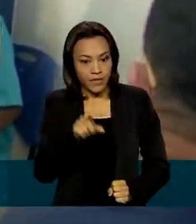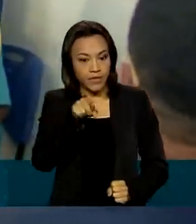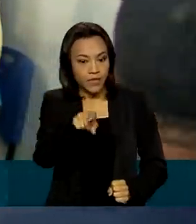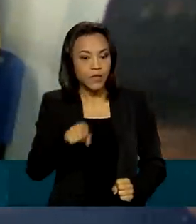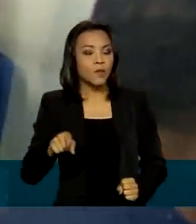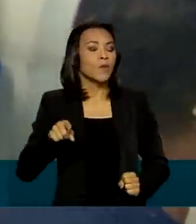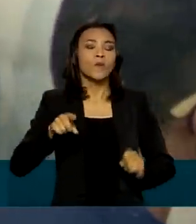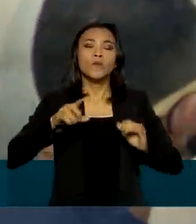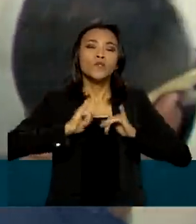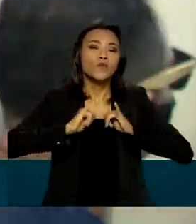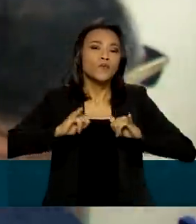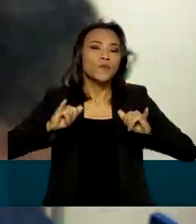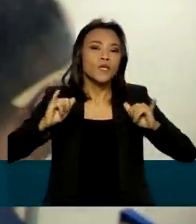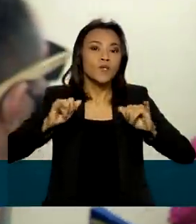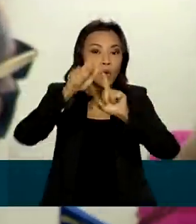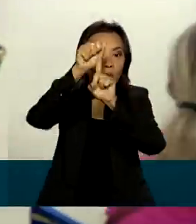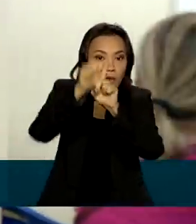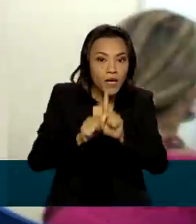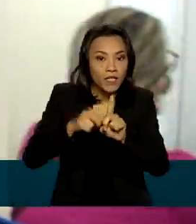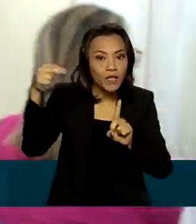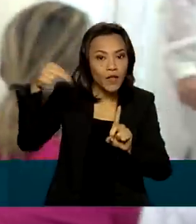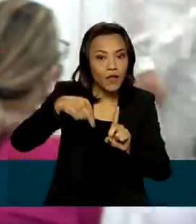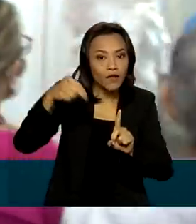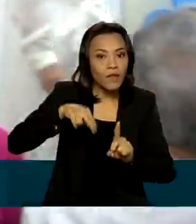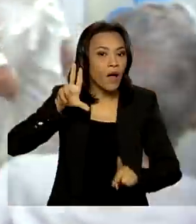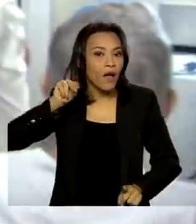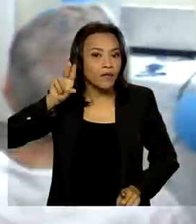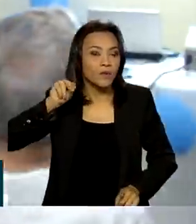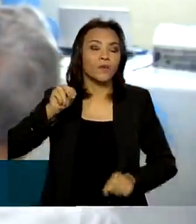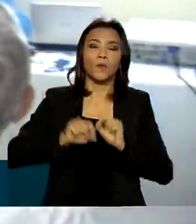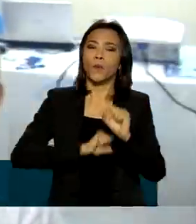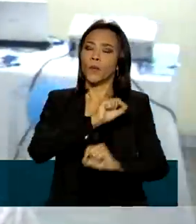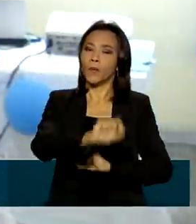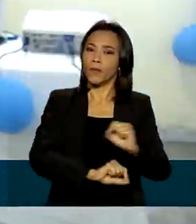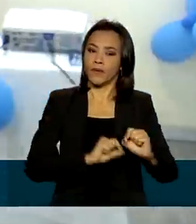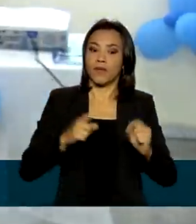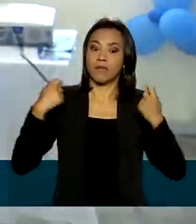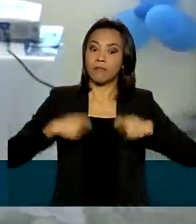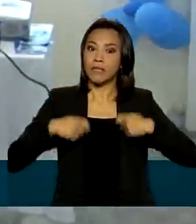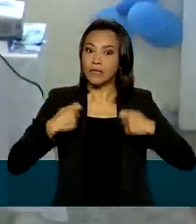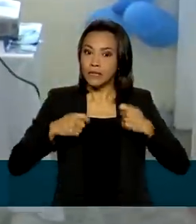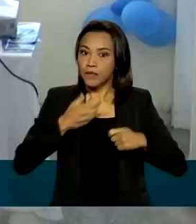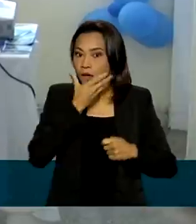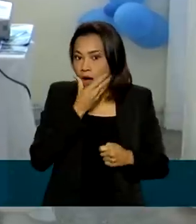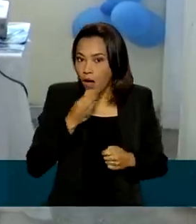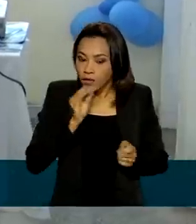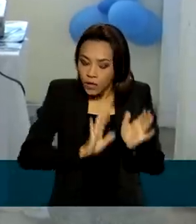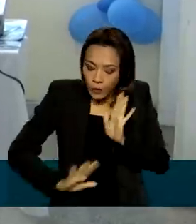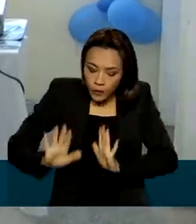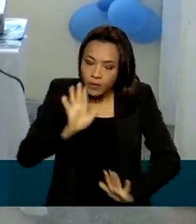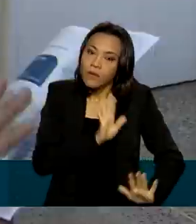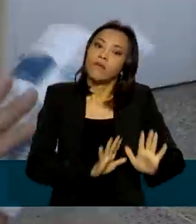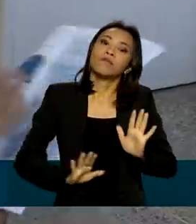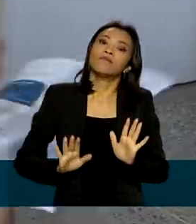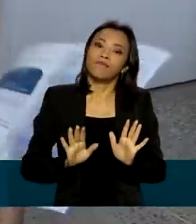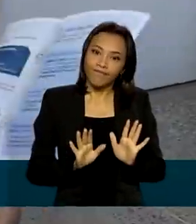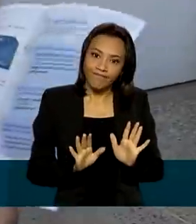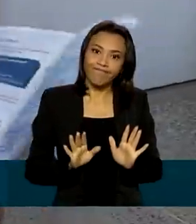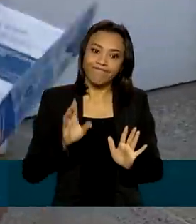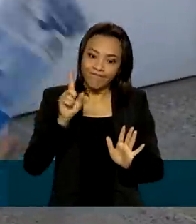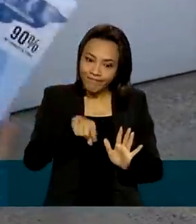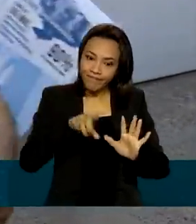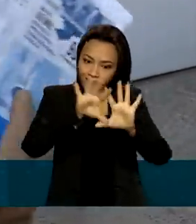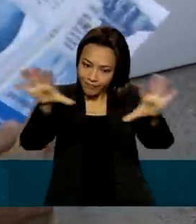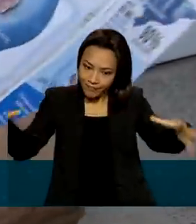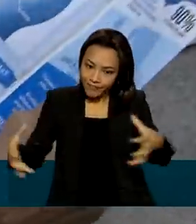Novembro Azul. A campanha internacional conscientiza sobre a necessidade da prevenção e de cuidados em geral por parte